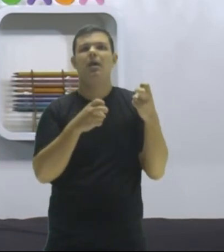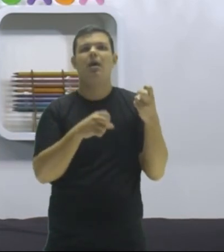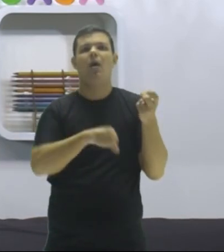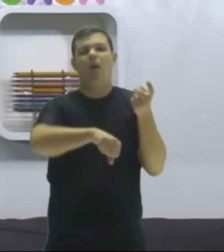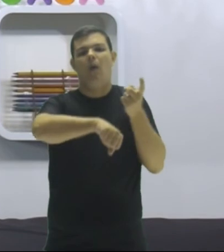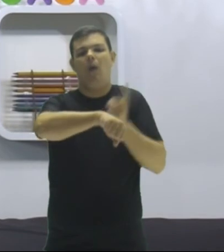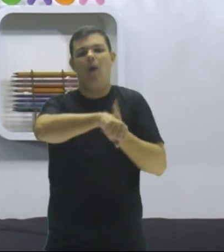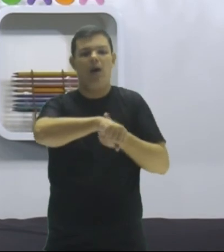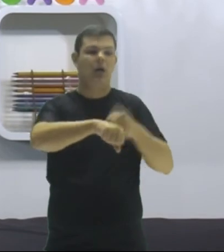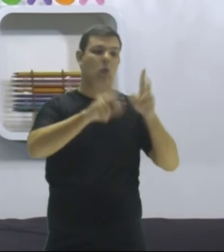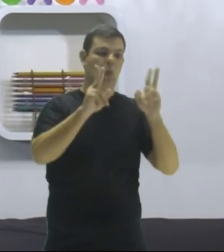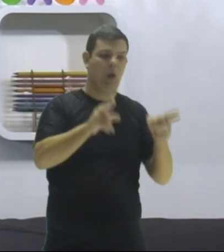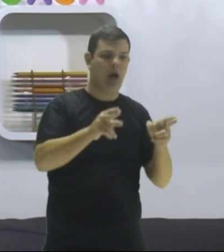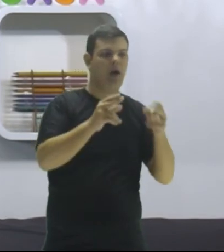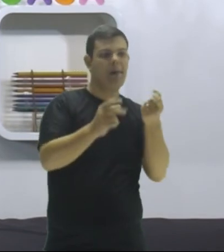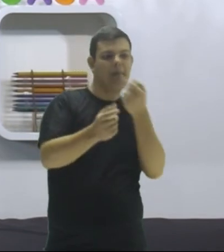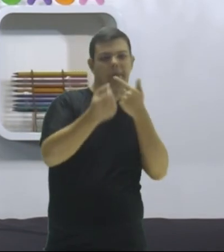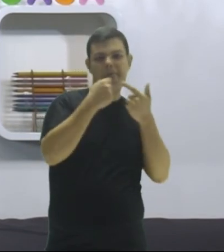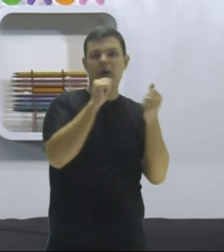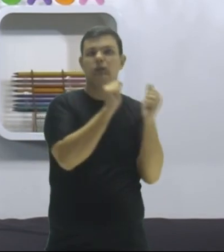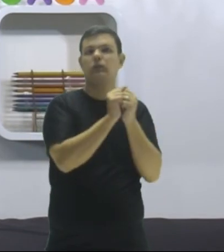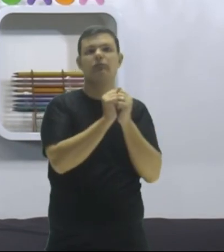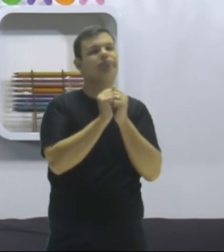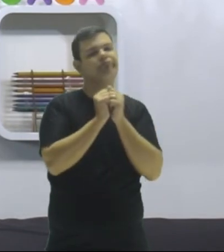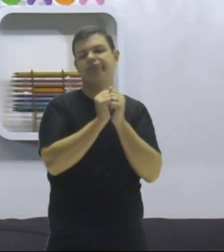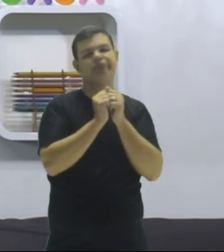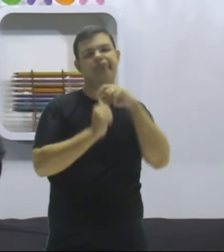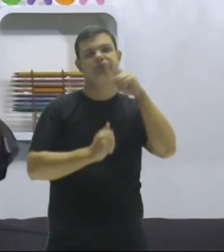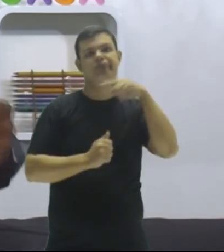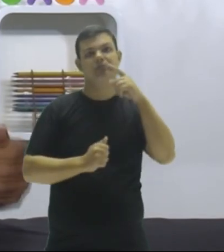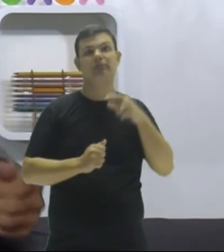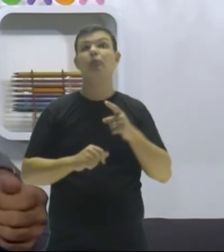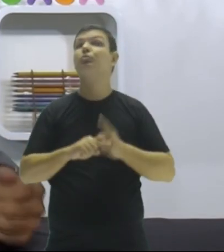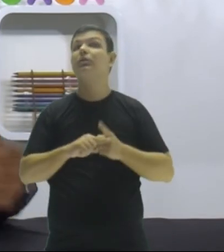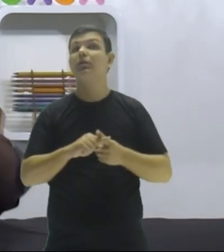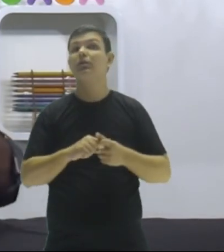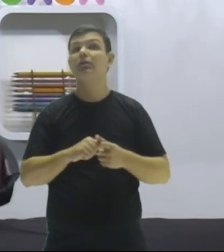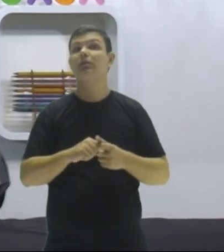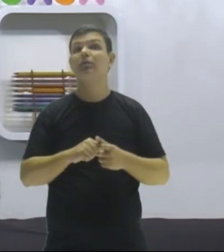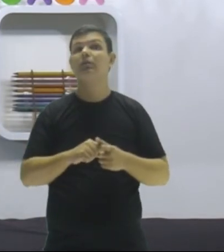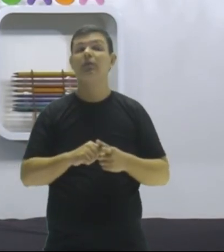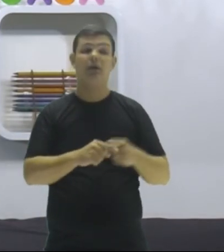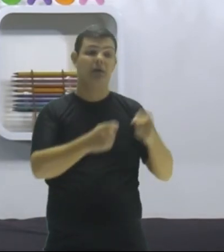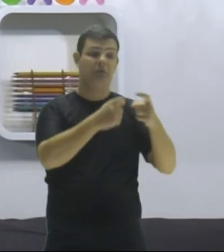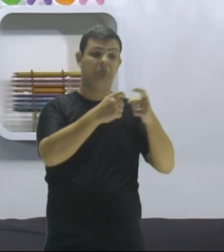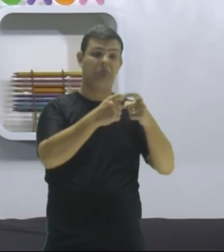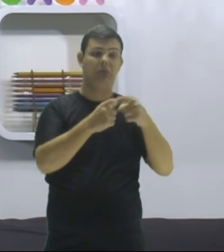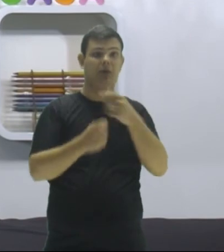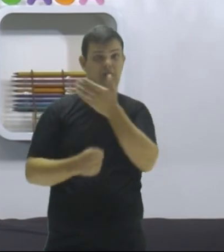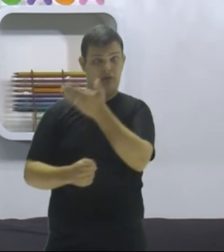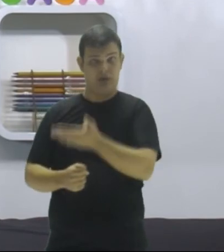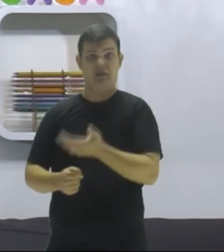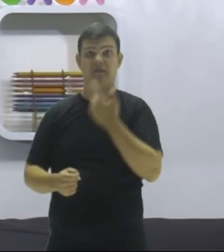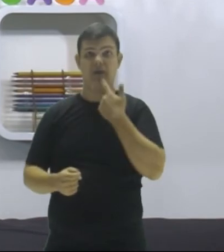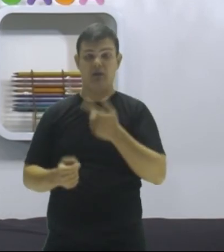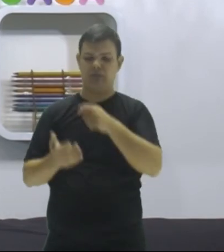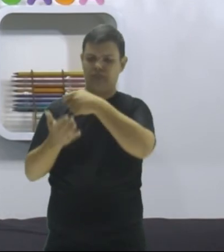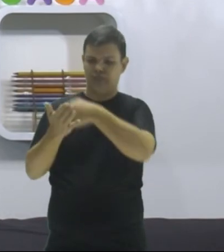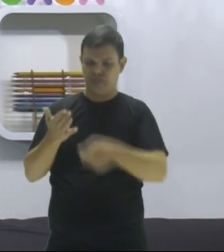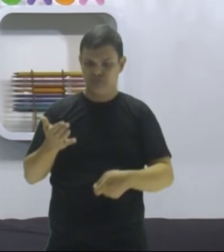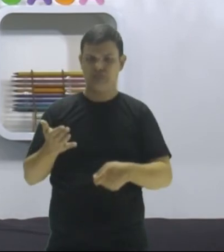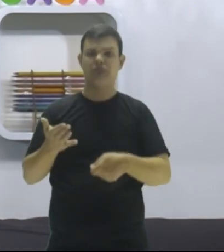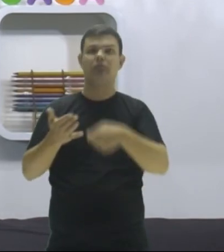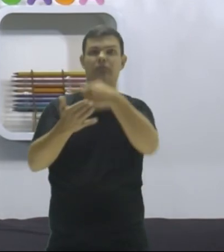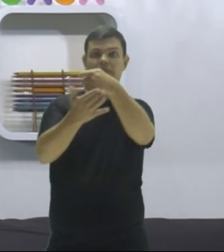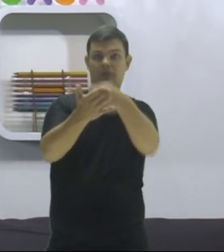vão tomar de novo os remédios juntamente. Porque, olha, o médico receitou o antibiótico, o médico